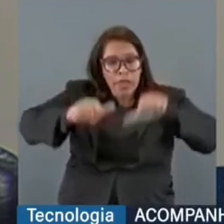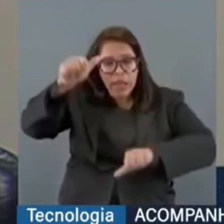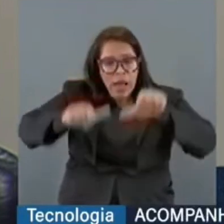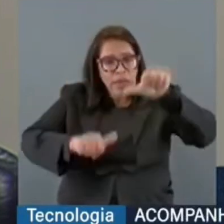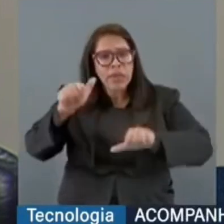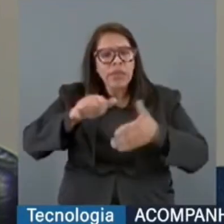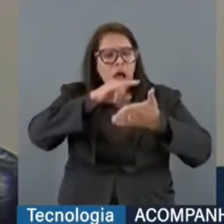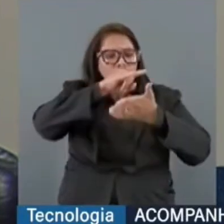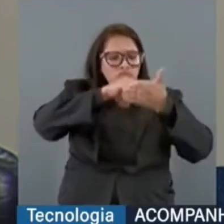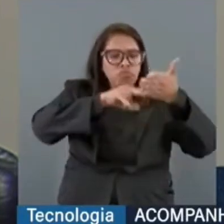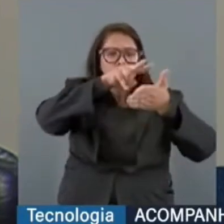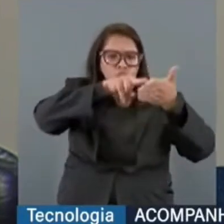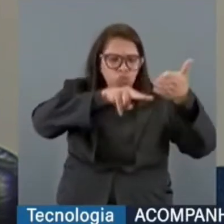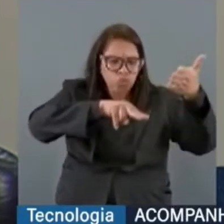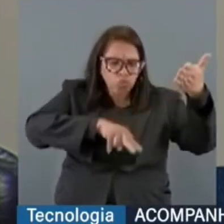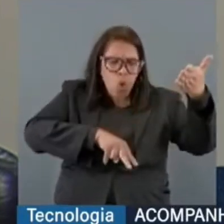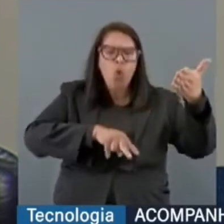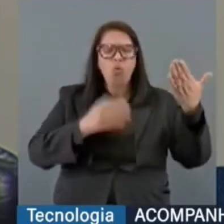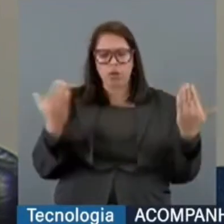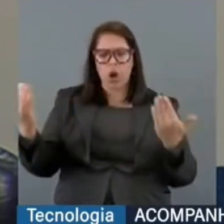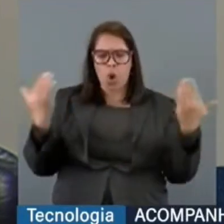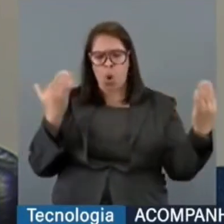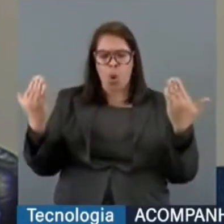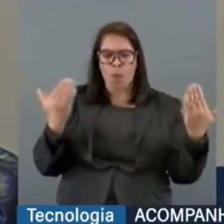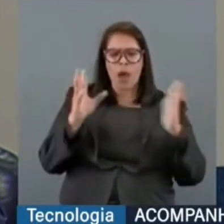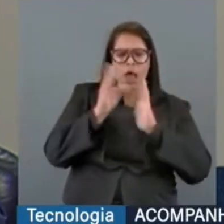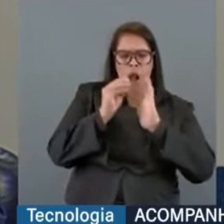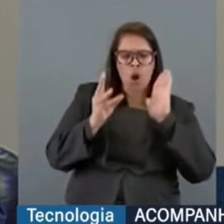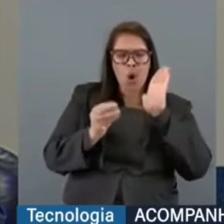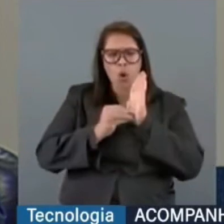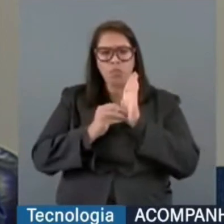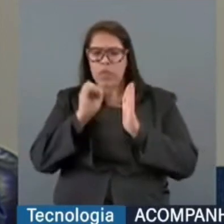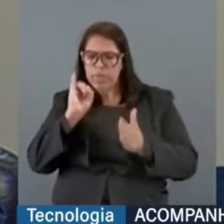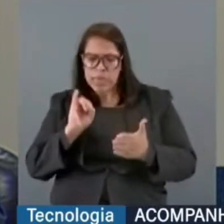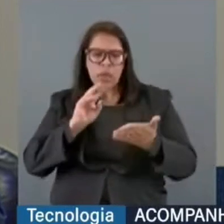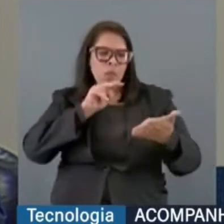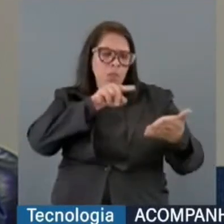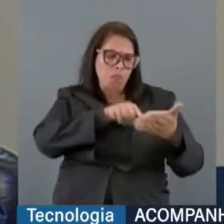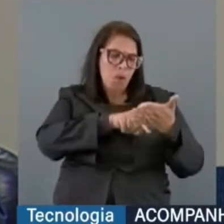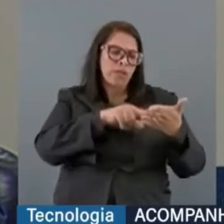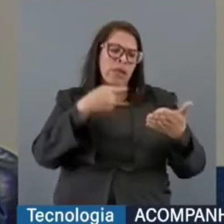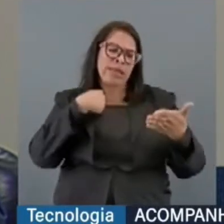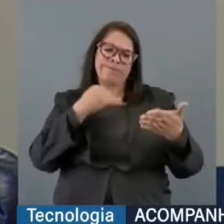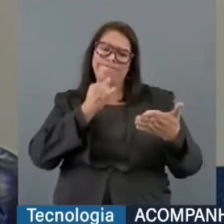as partes e o conteúdo e, uma vez identificada uma